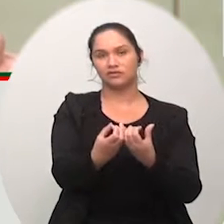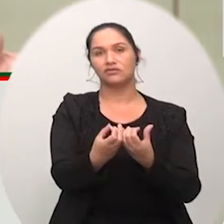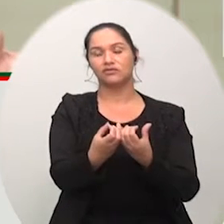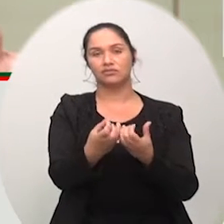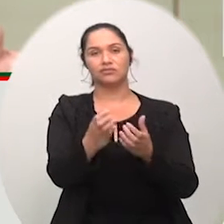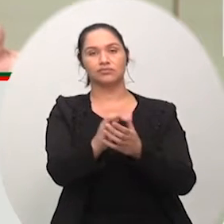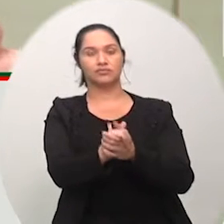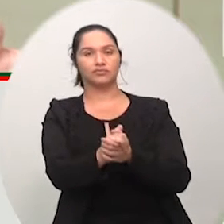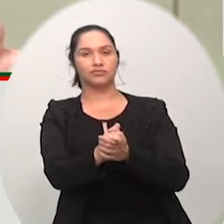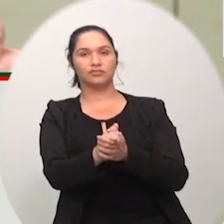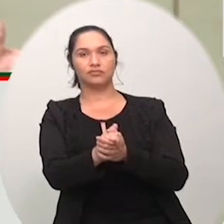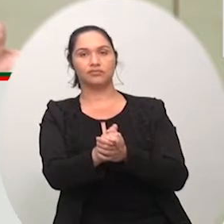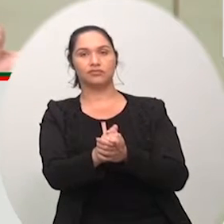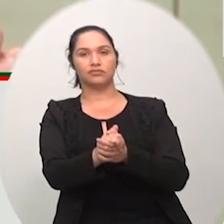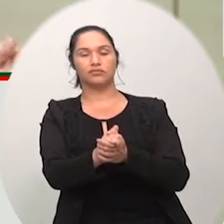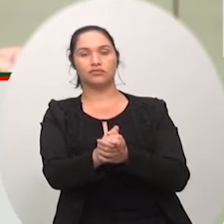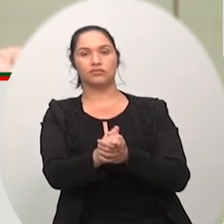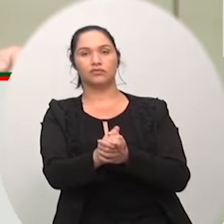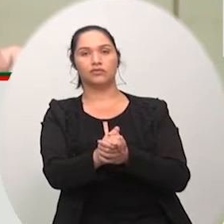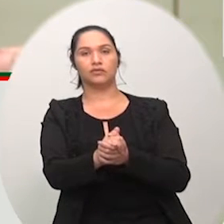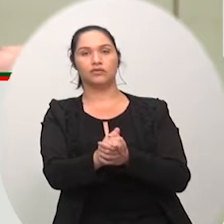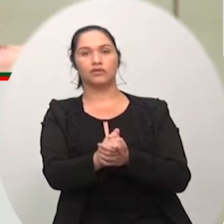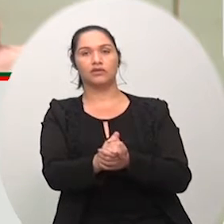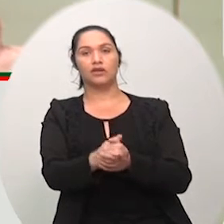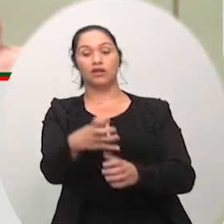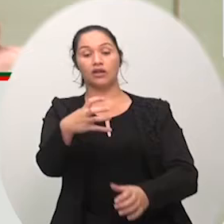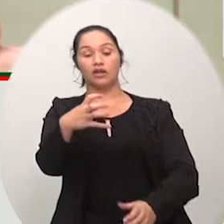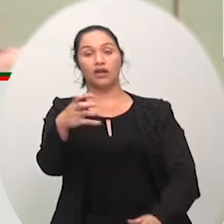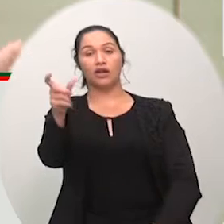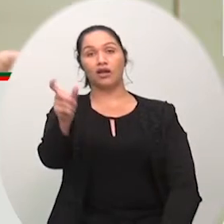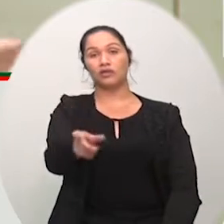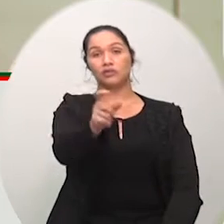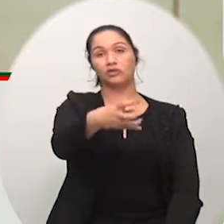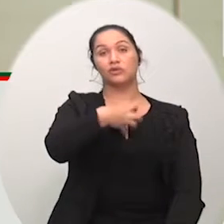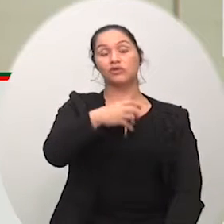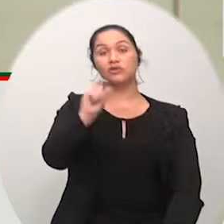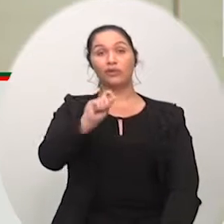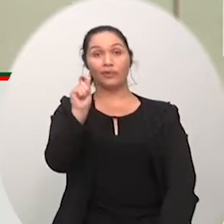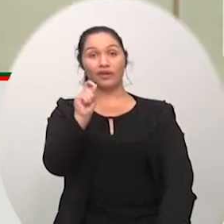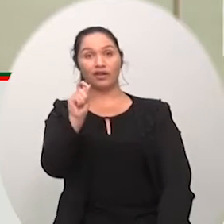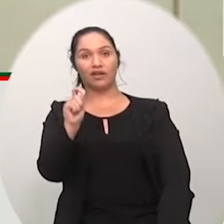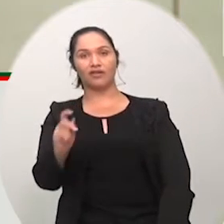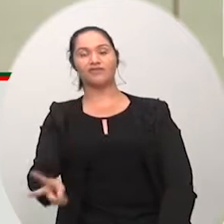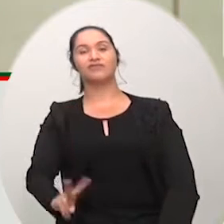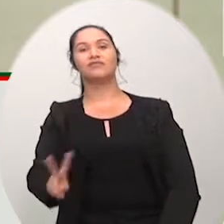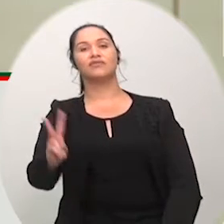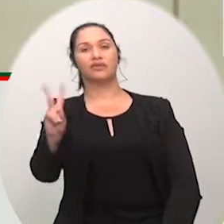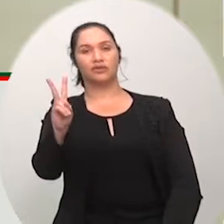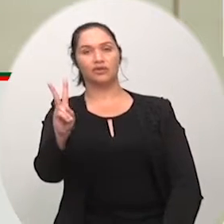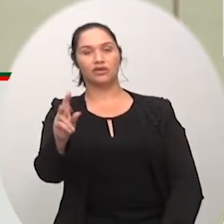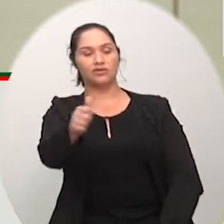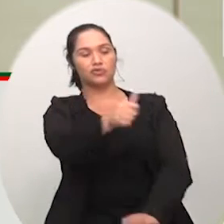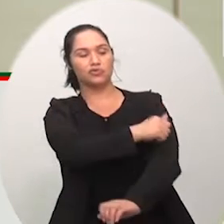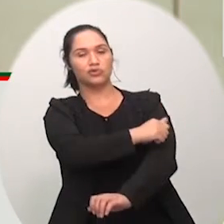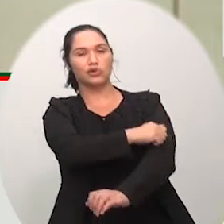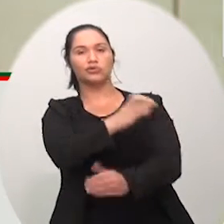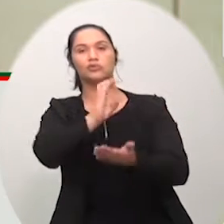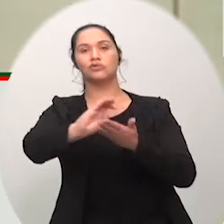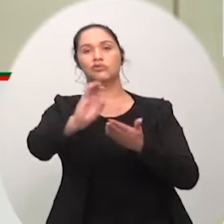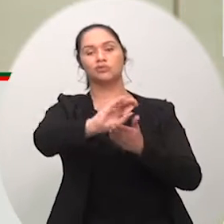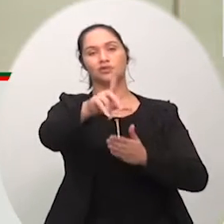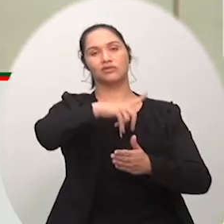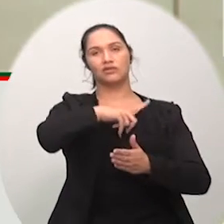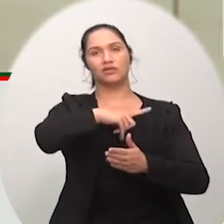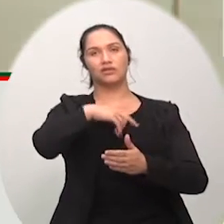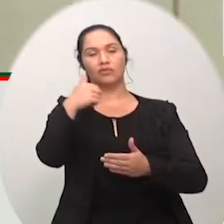ela seja mais valorizada ainda que seja um pouco mais investida na escola nos alunos então pode contar com o voto desse